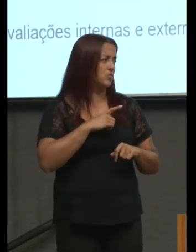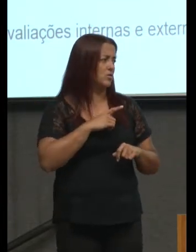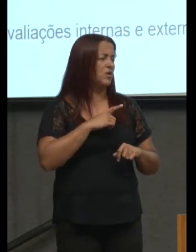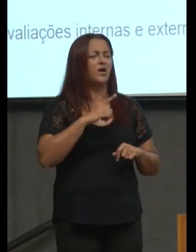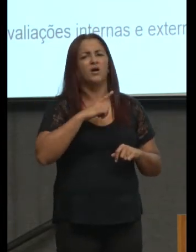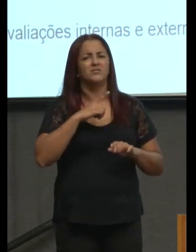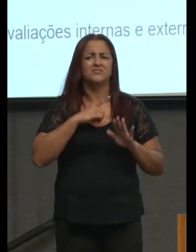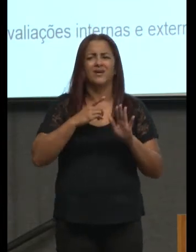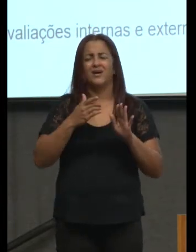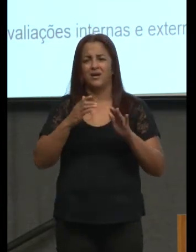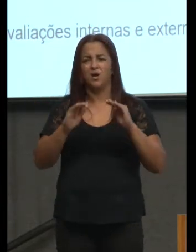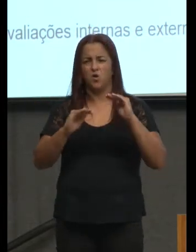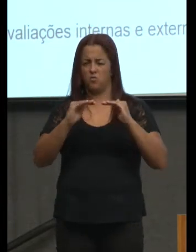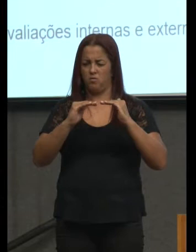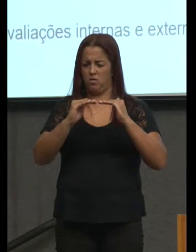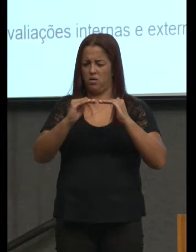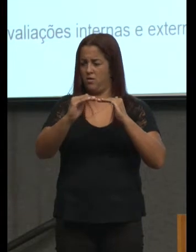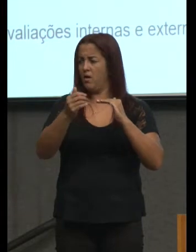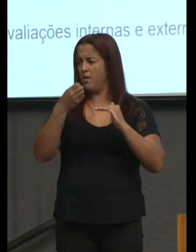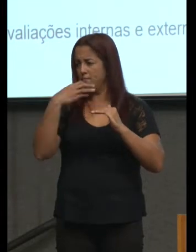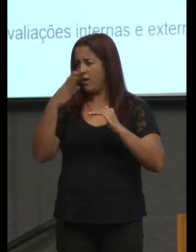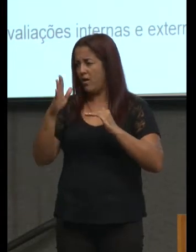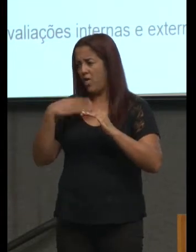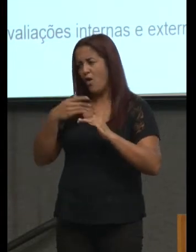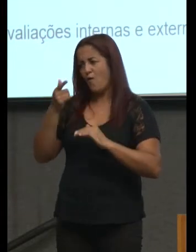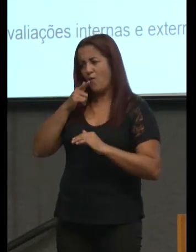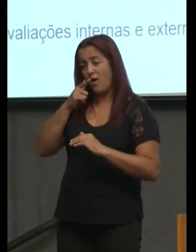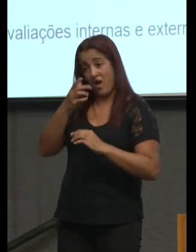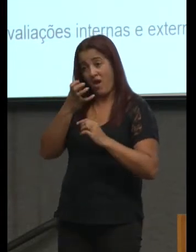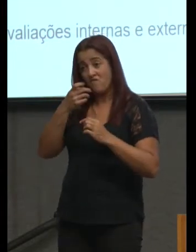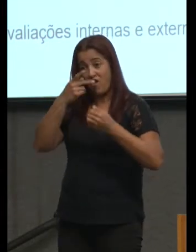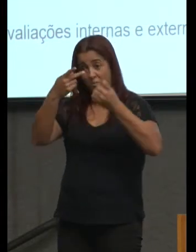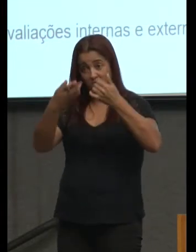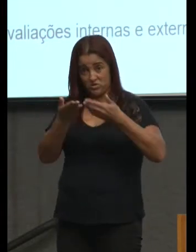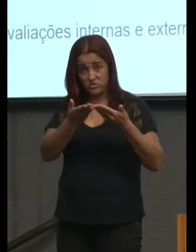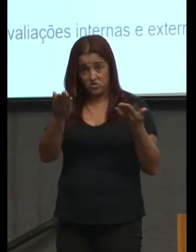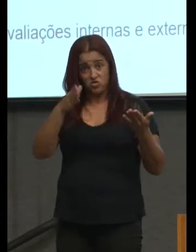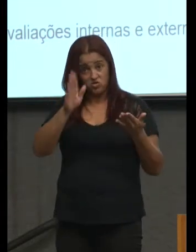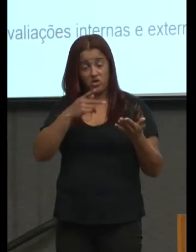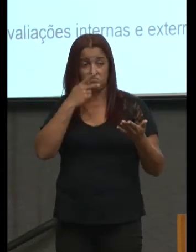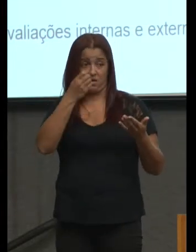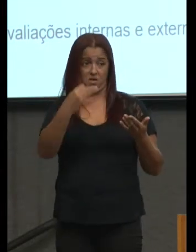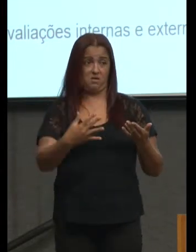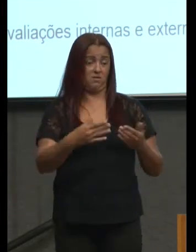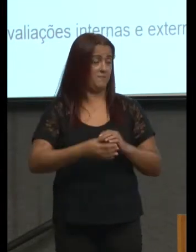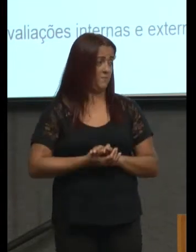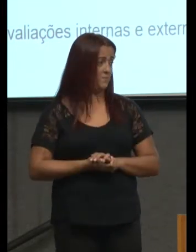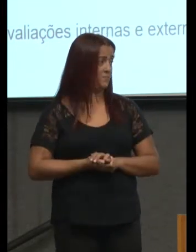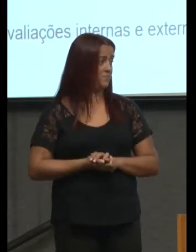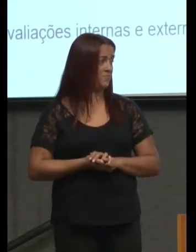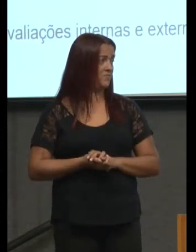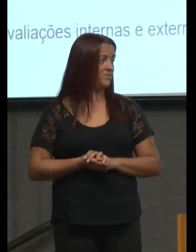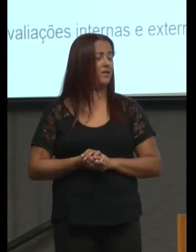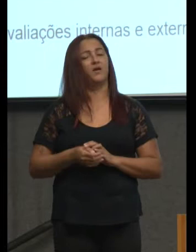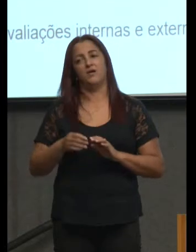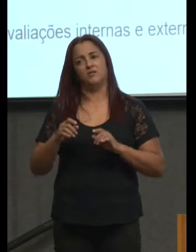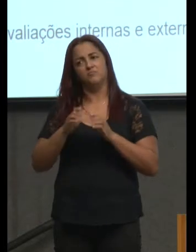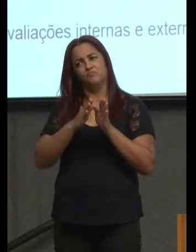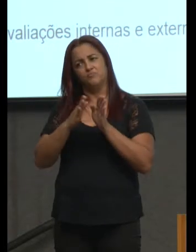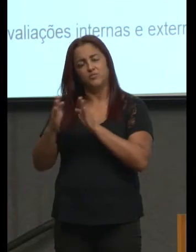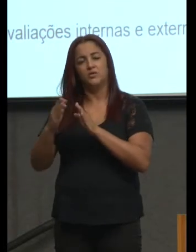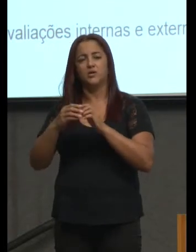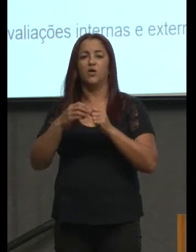está indo bem o que eu gostaria de falar para vocês eu já falei boa parte pelo menos